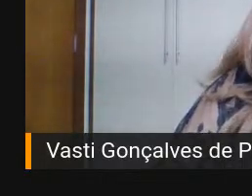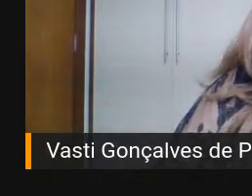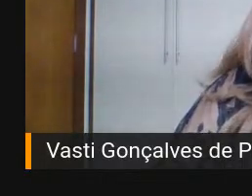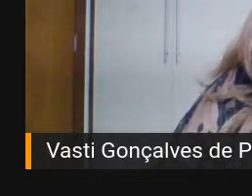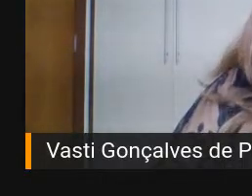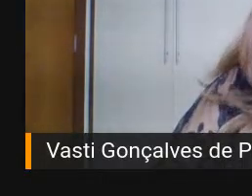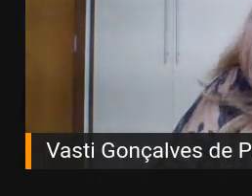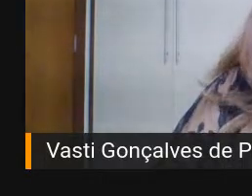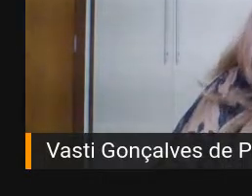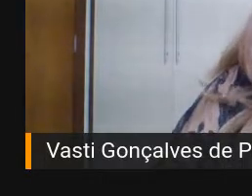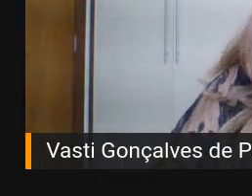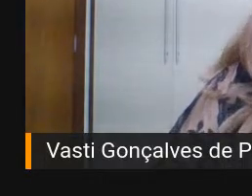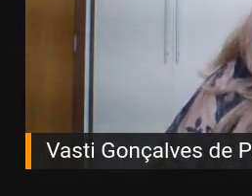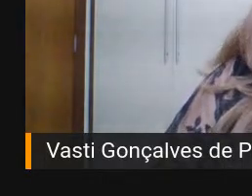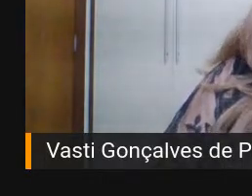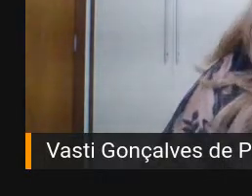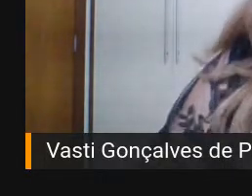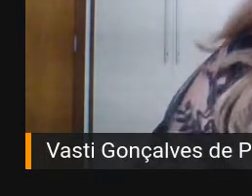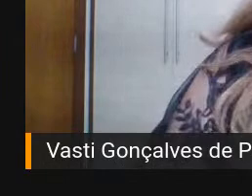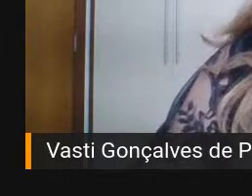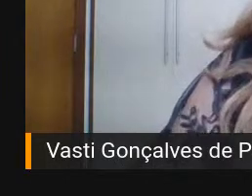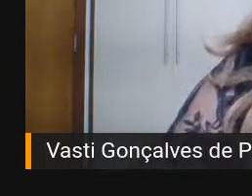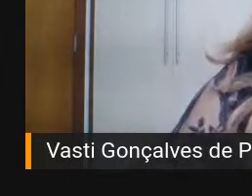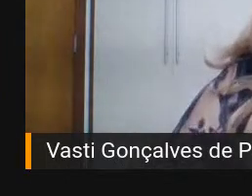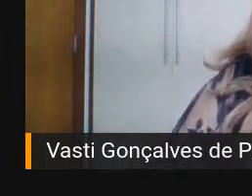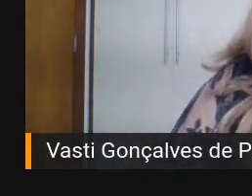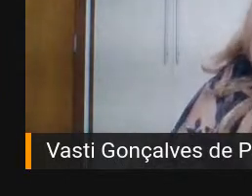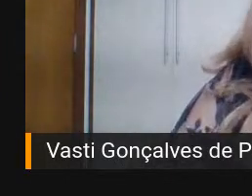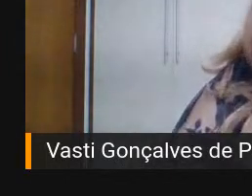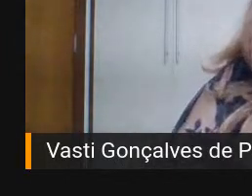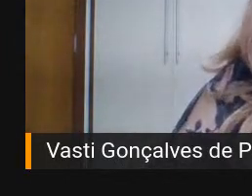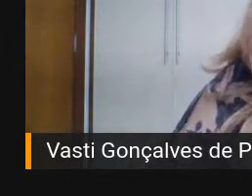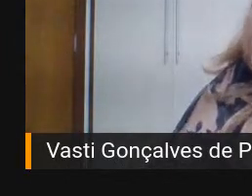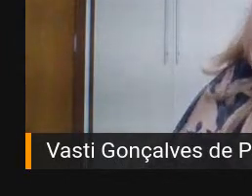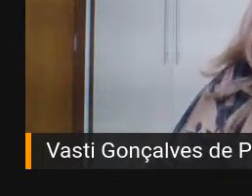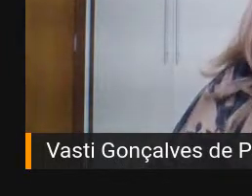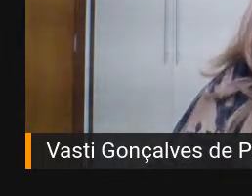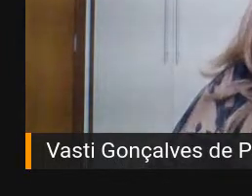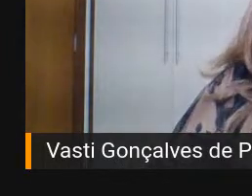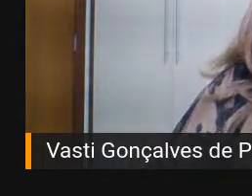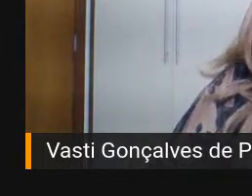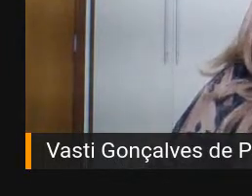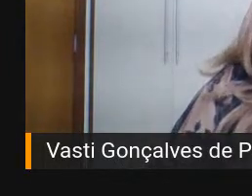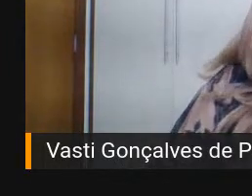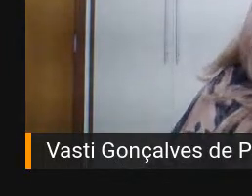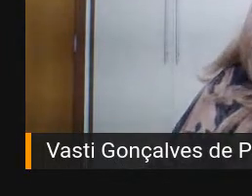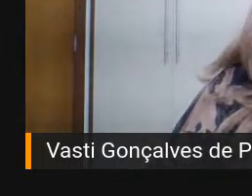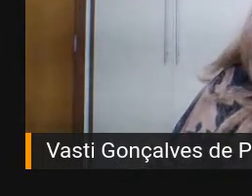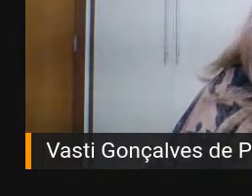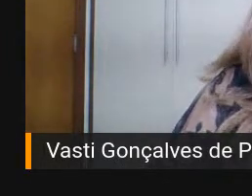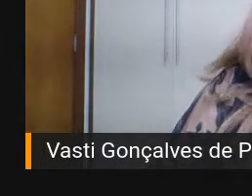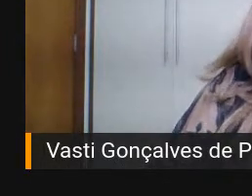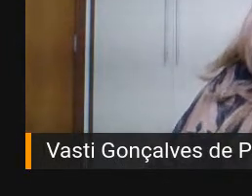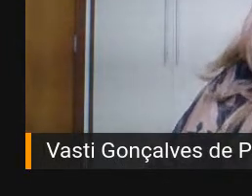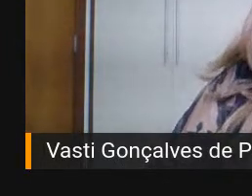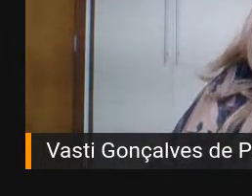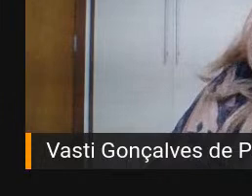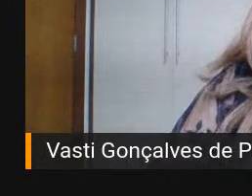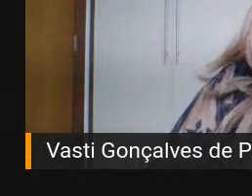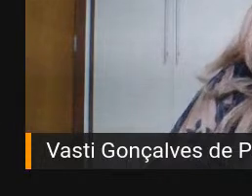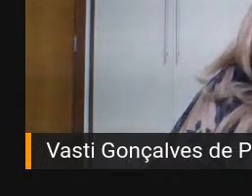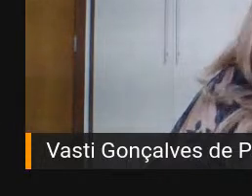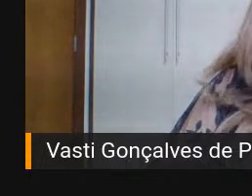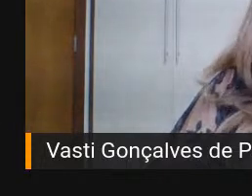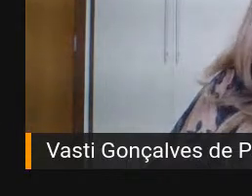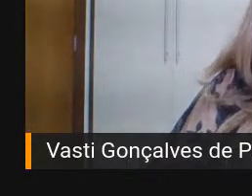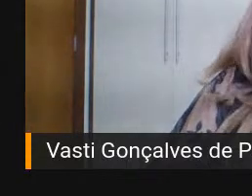Bom, vamos, então, às nossas queridas convidadas de hoje, né, do nosso terceiro encontro. Hoje nós teremos a participação